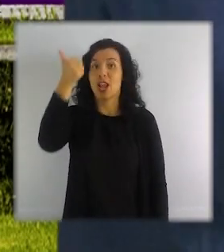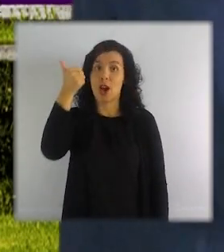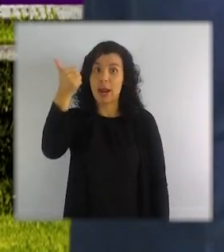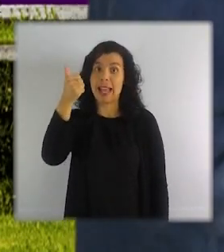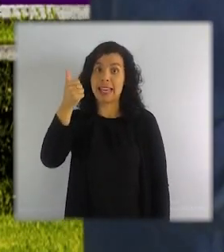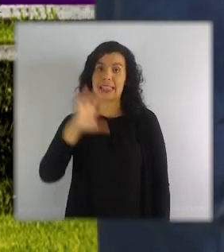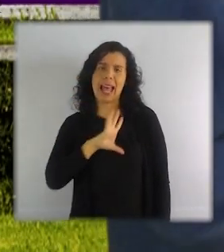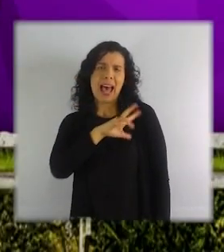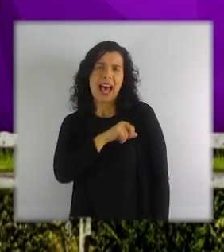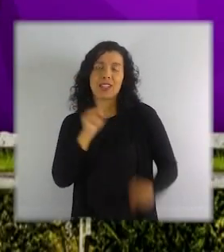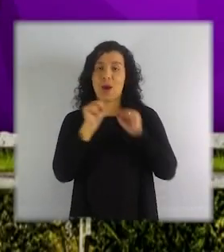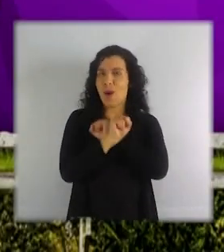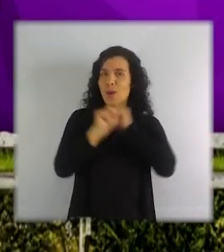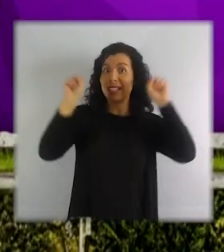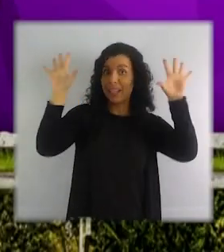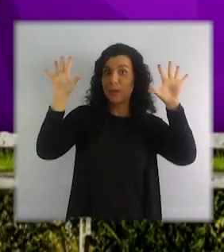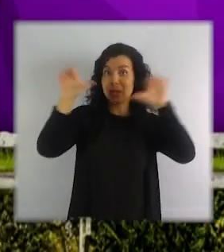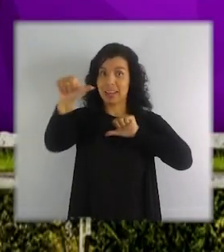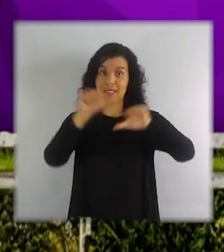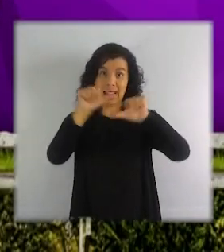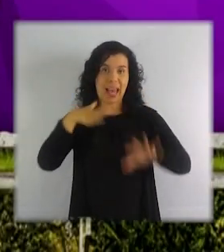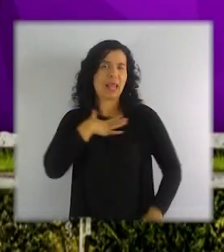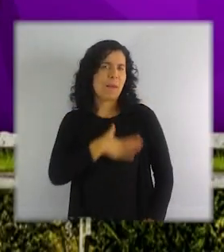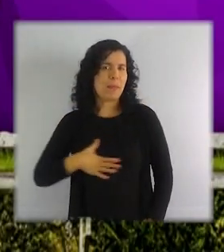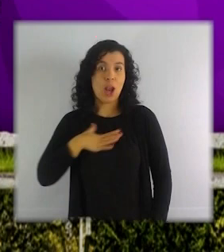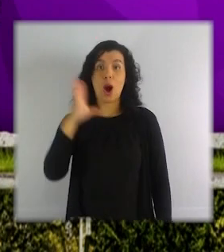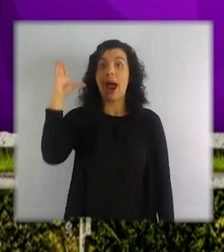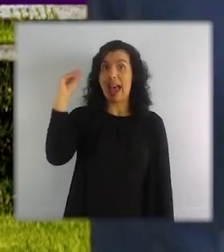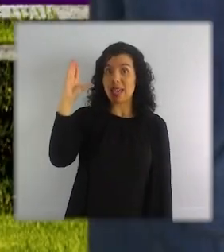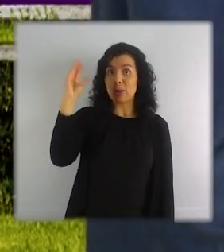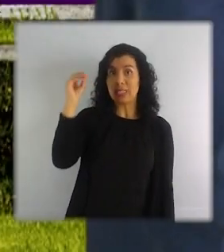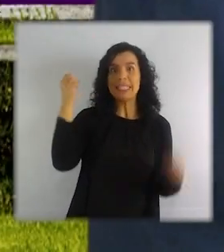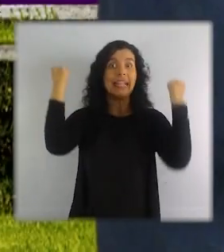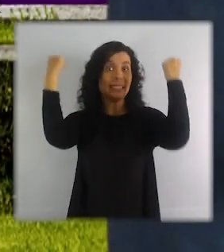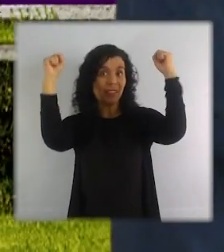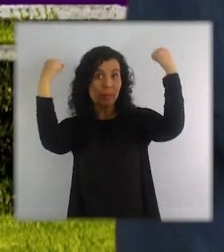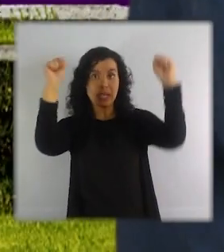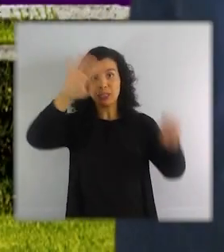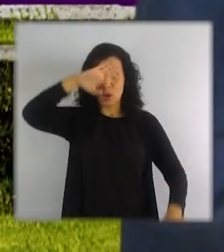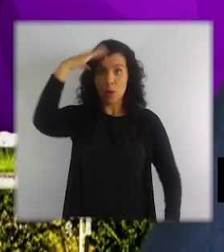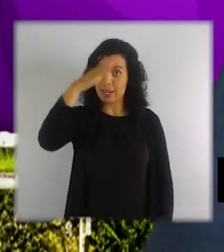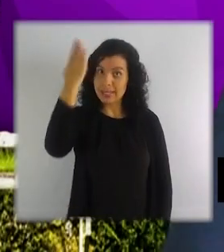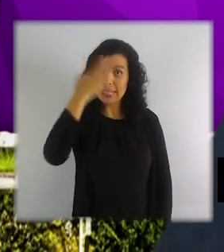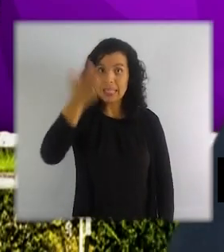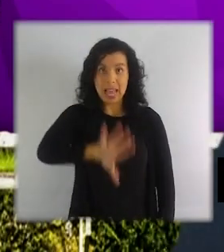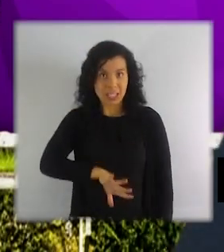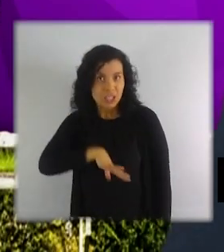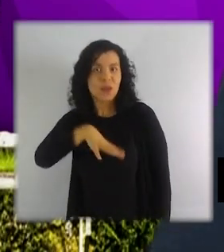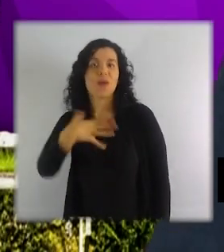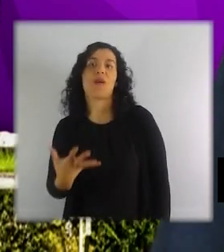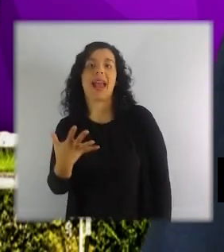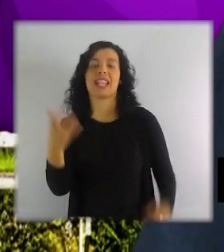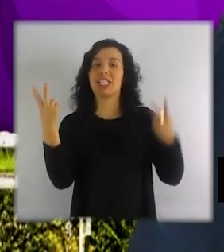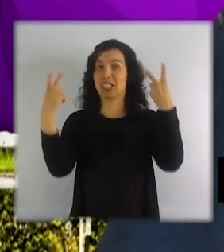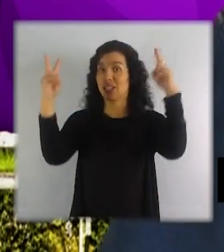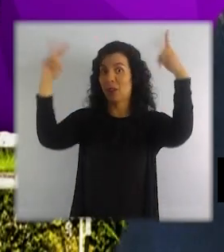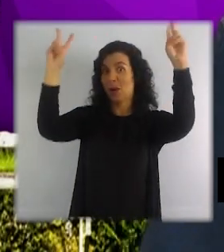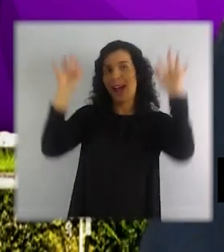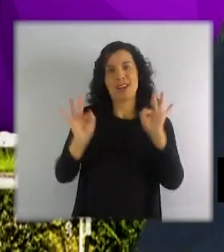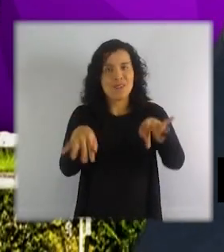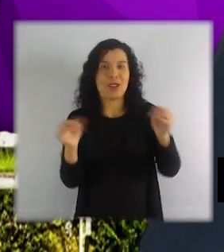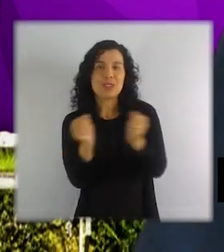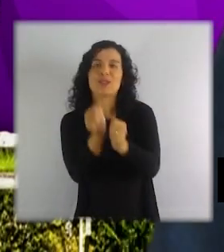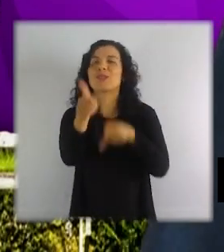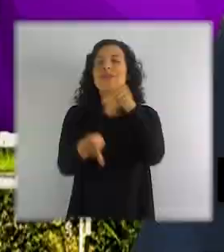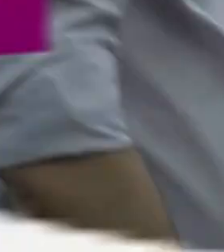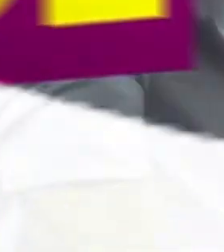turno vai ser melhor ainda. Adoro surpresinha. De virar até mais gostoso. A erondina está vibrando. É com honestidade e coragem que a gente vai